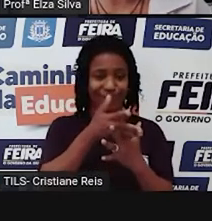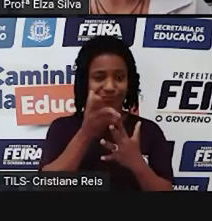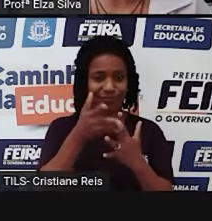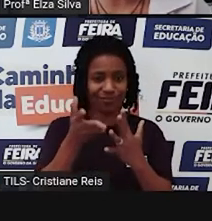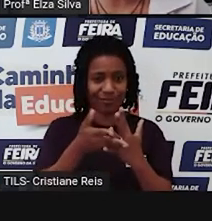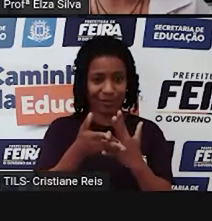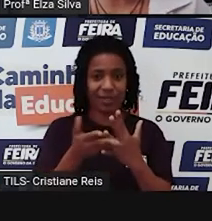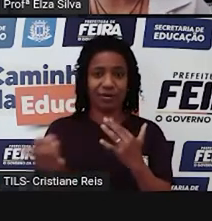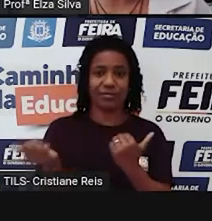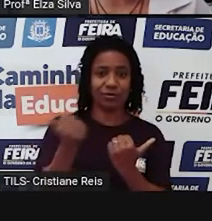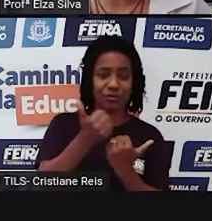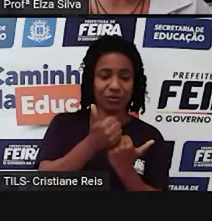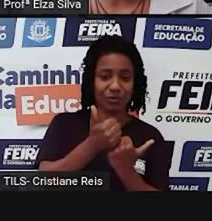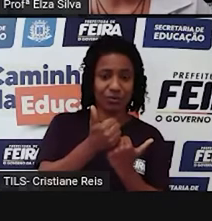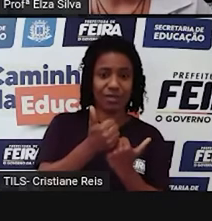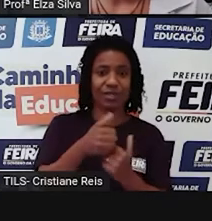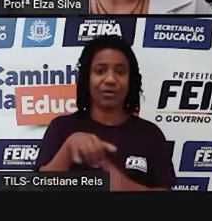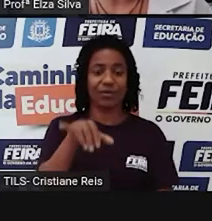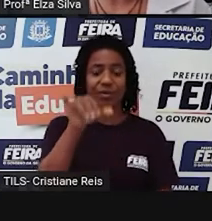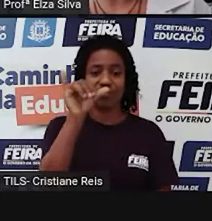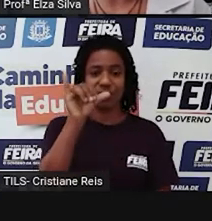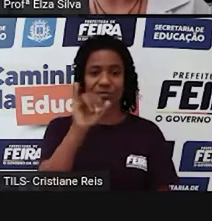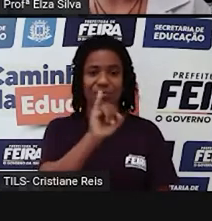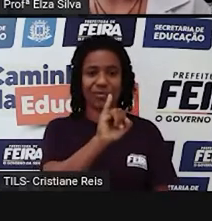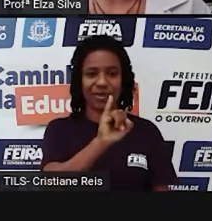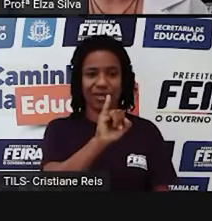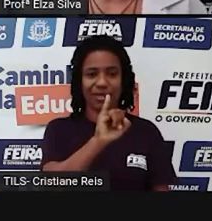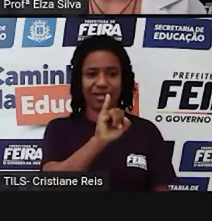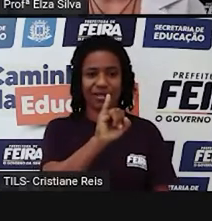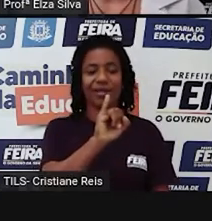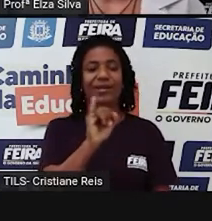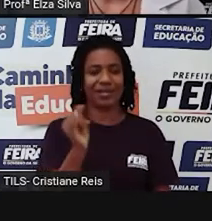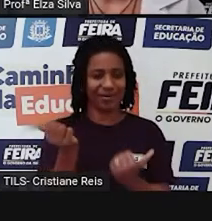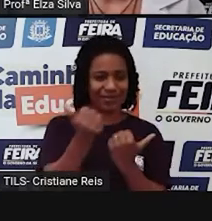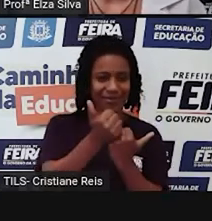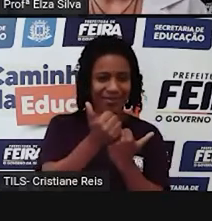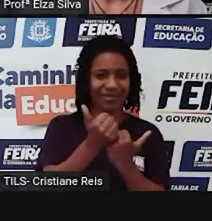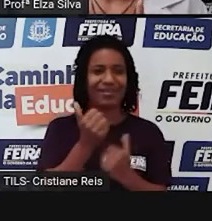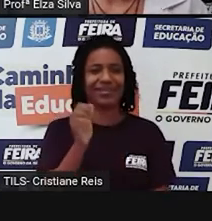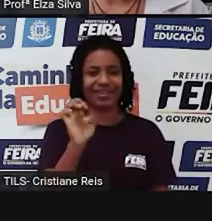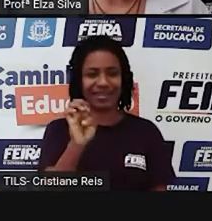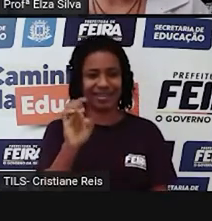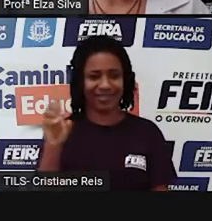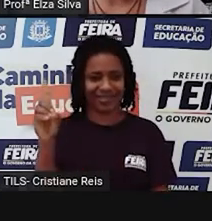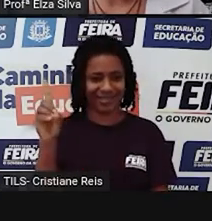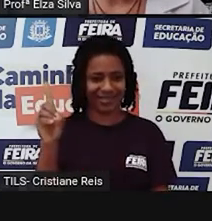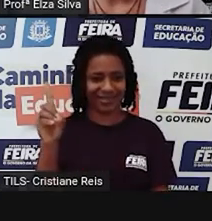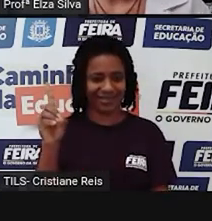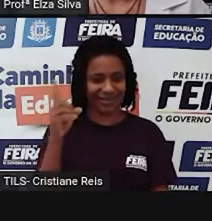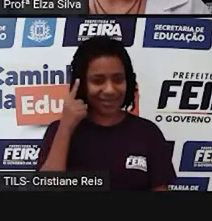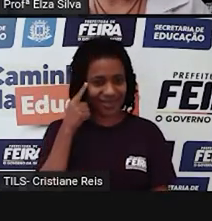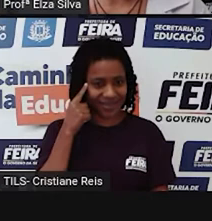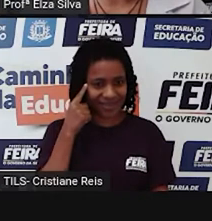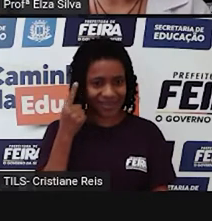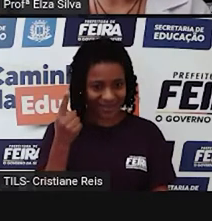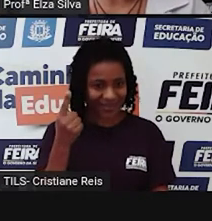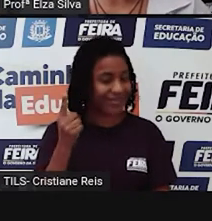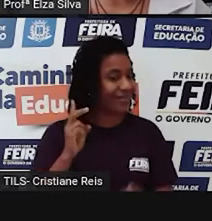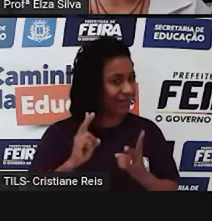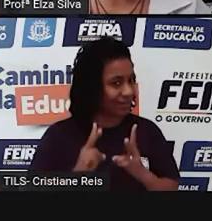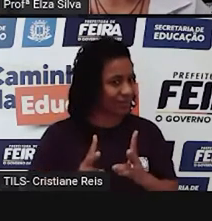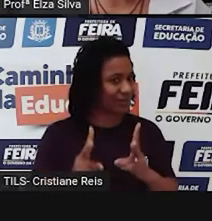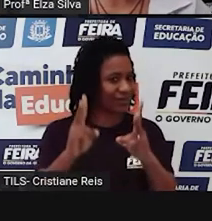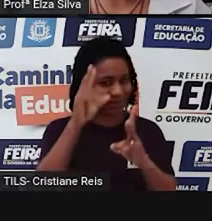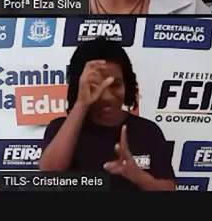substituir o Y por I e acrescentar E de. Ok, students? Let's go! Vamos